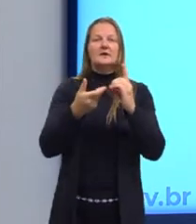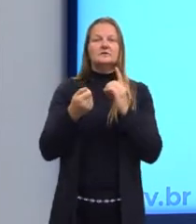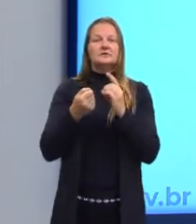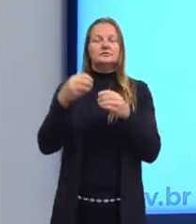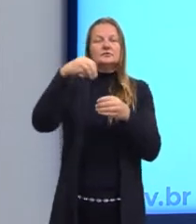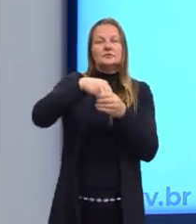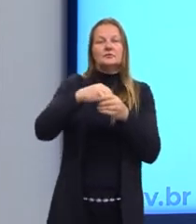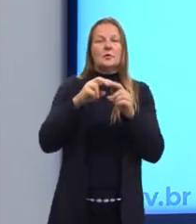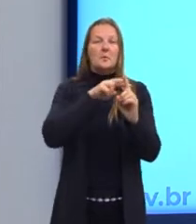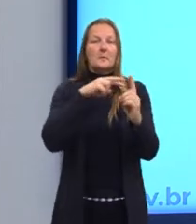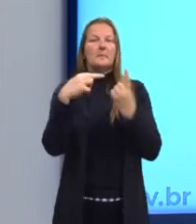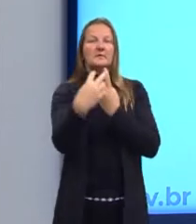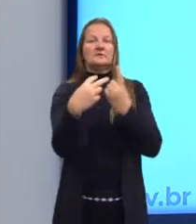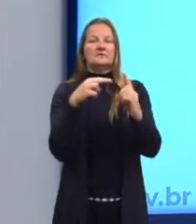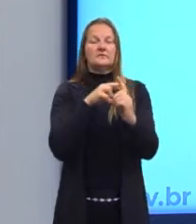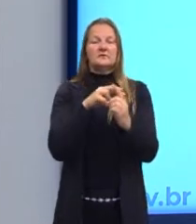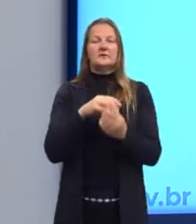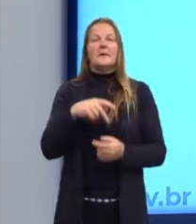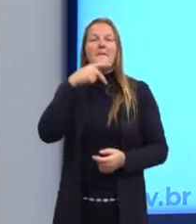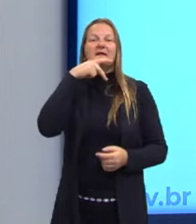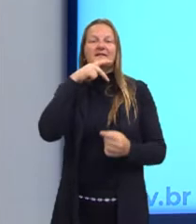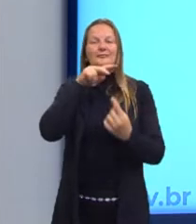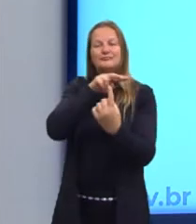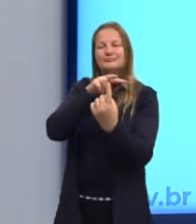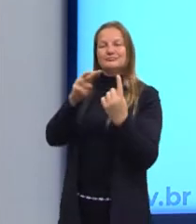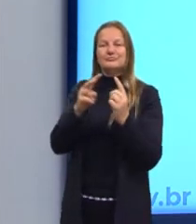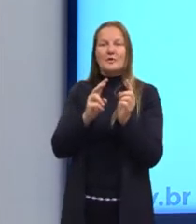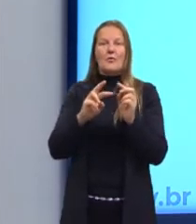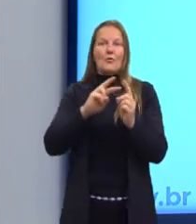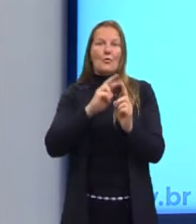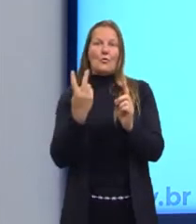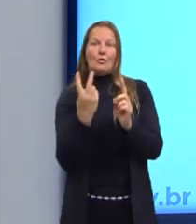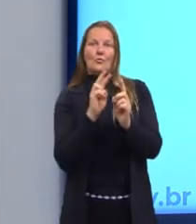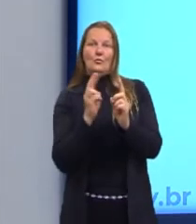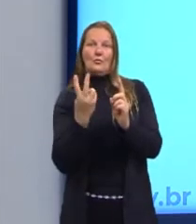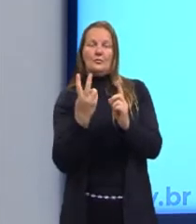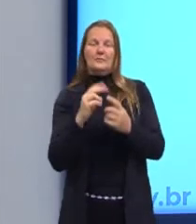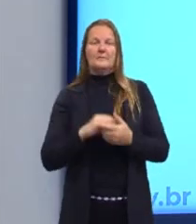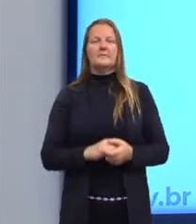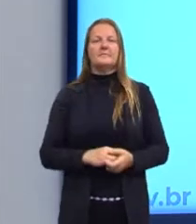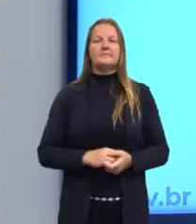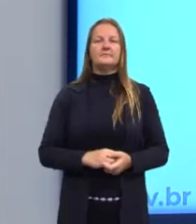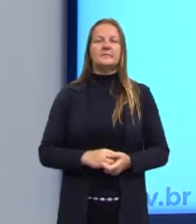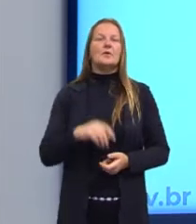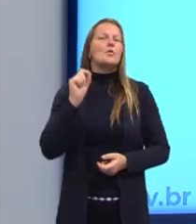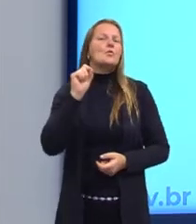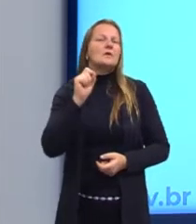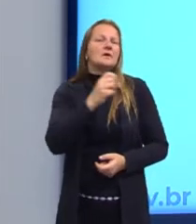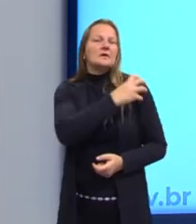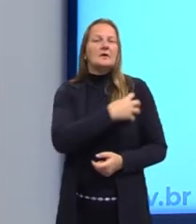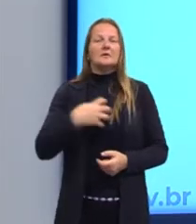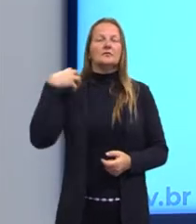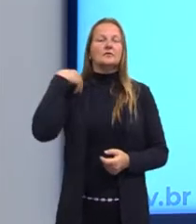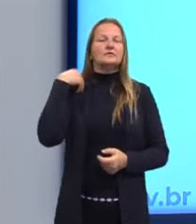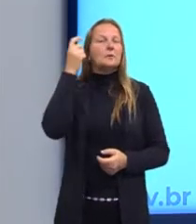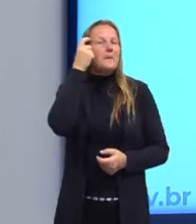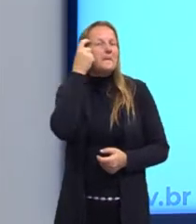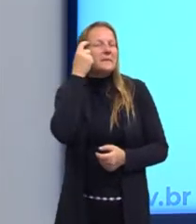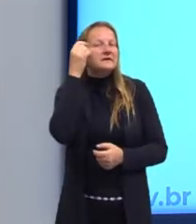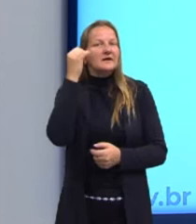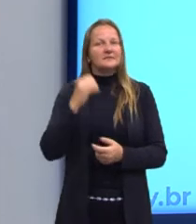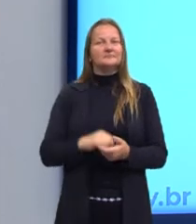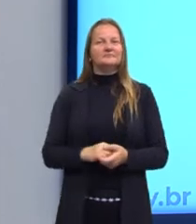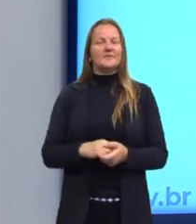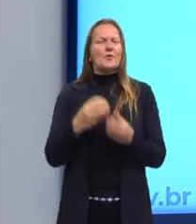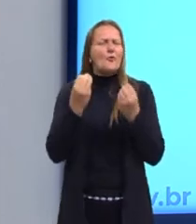perspectiva do contrário do Platão, a dialética não funcionava para o Aristóteles. Aí o que o Aristóteles vai pensar? Ele vai pensar uma